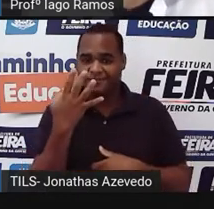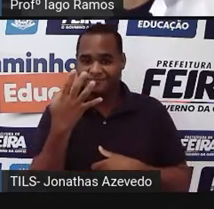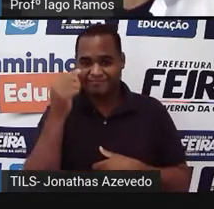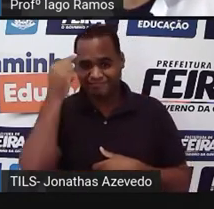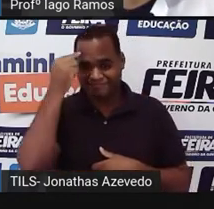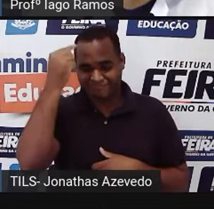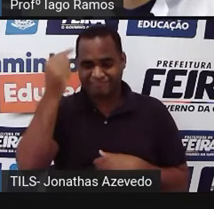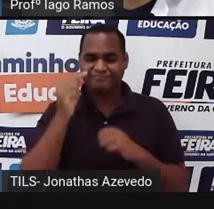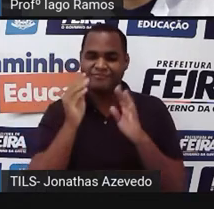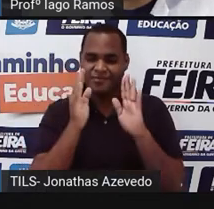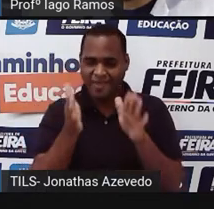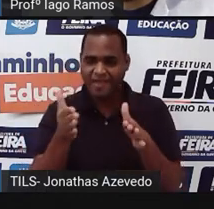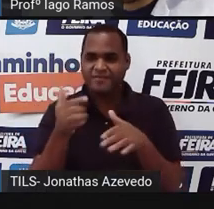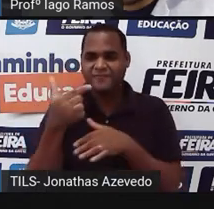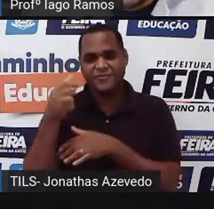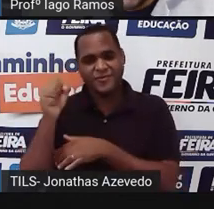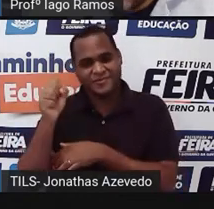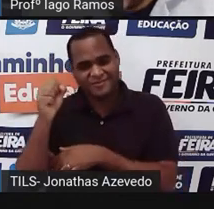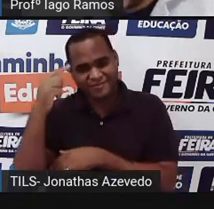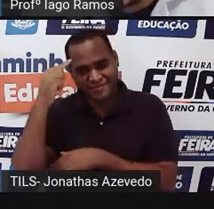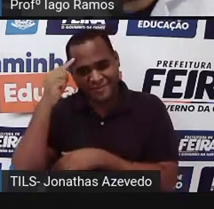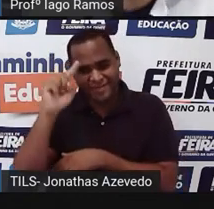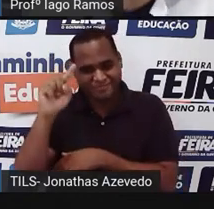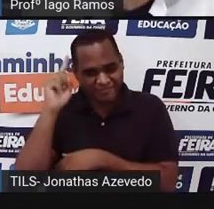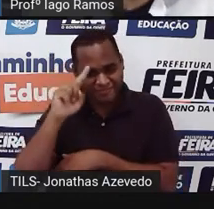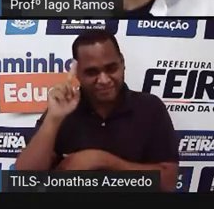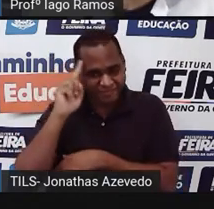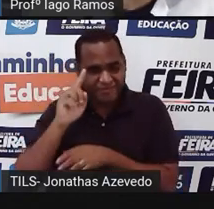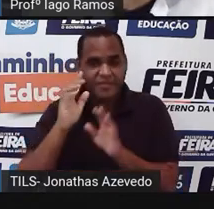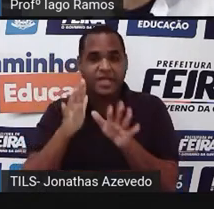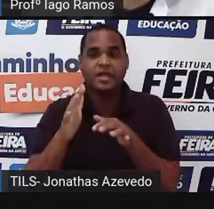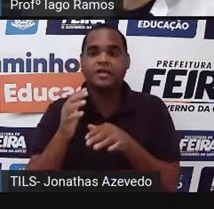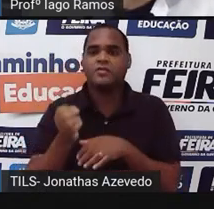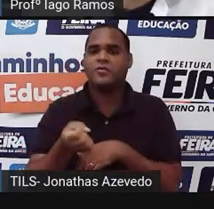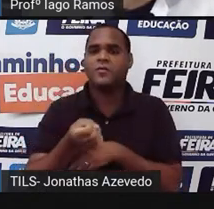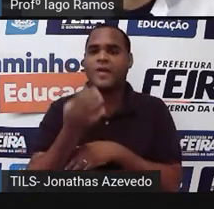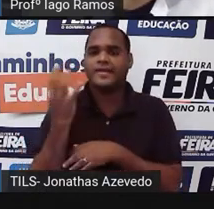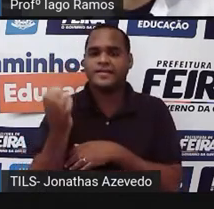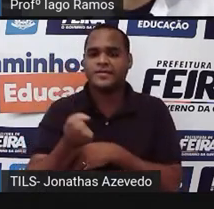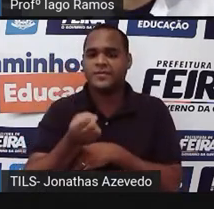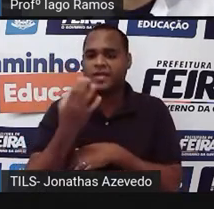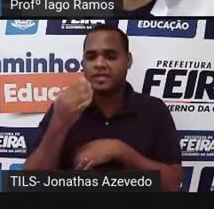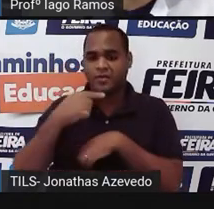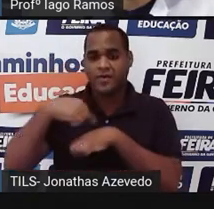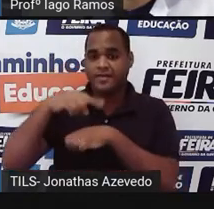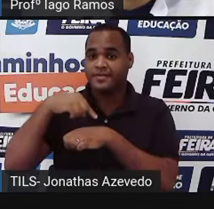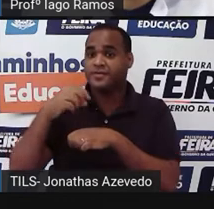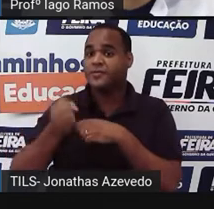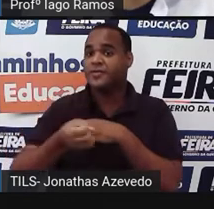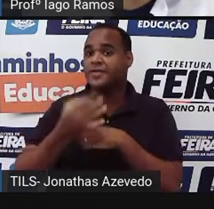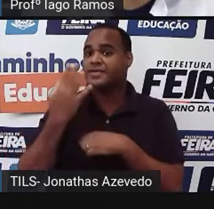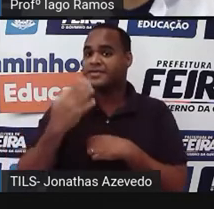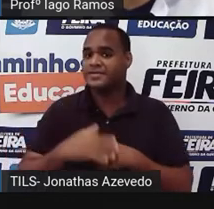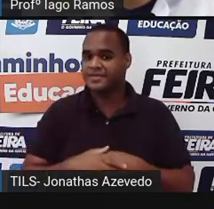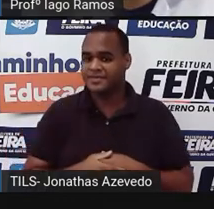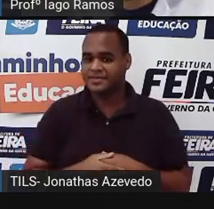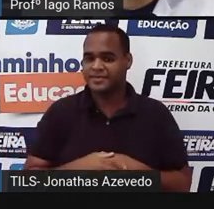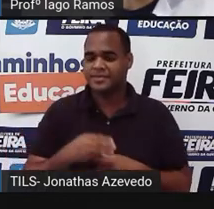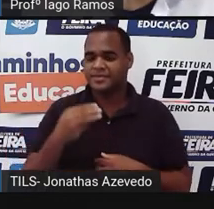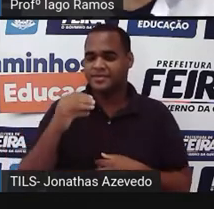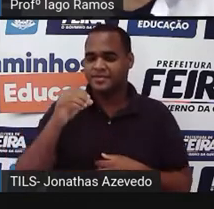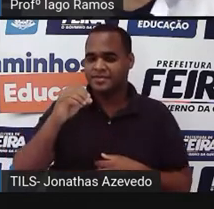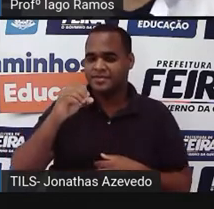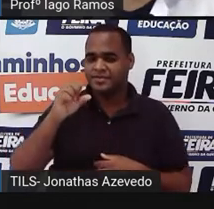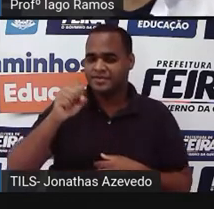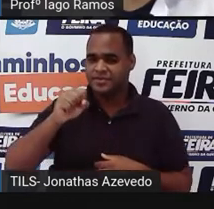você estudou por vinte e oito dias quantas horas de estudo você teve no total eu vou te dar aí trinta segundos